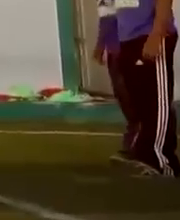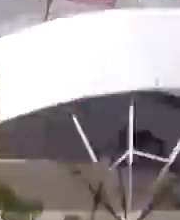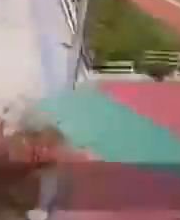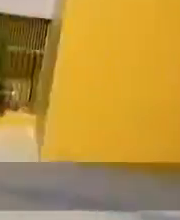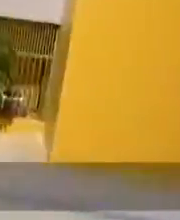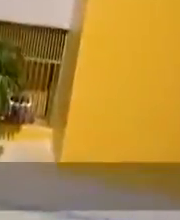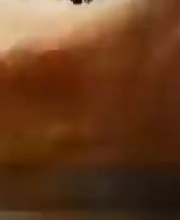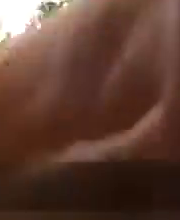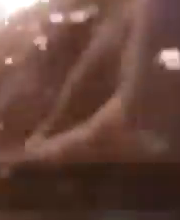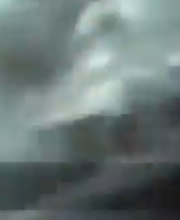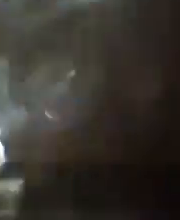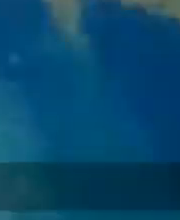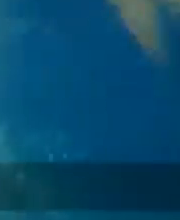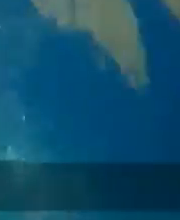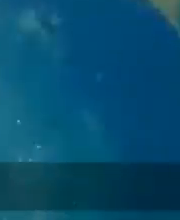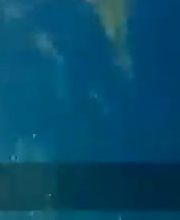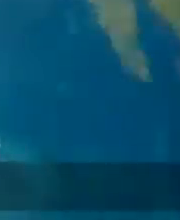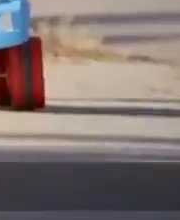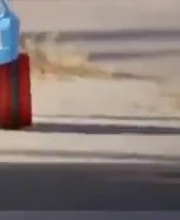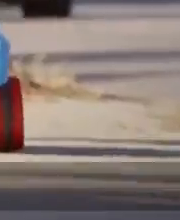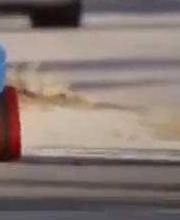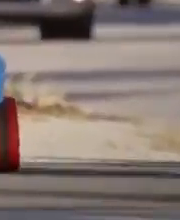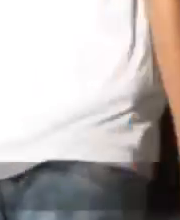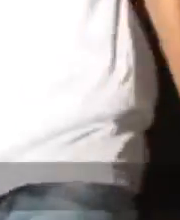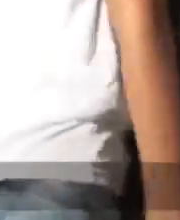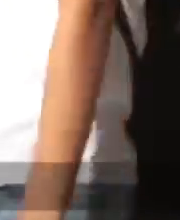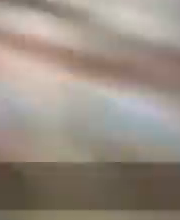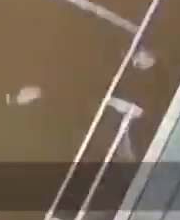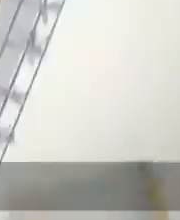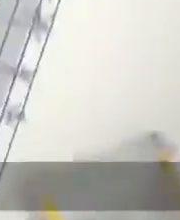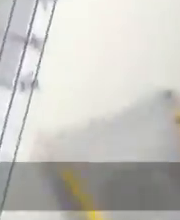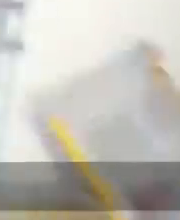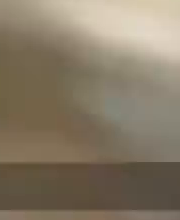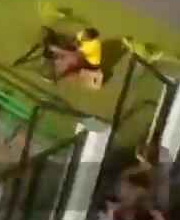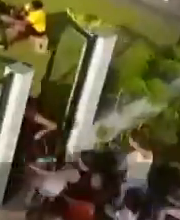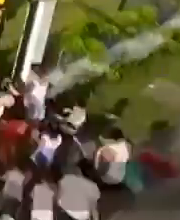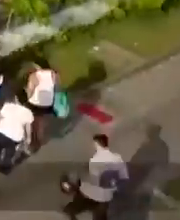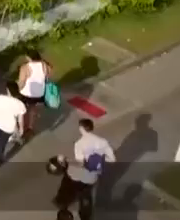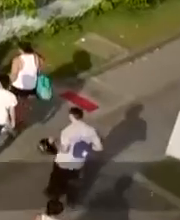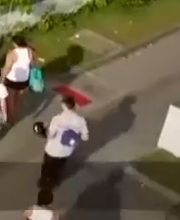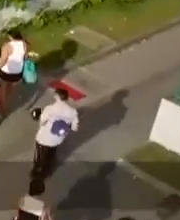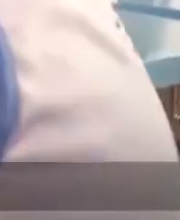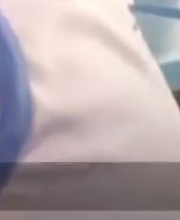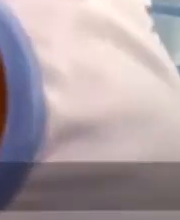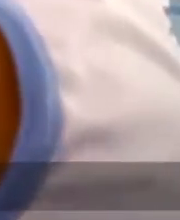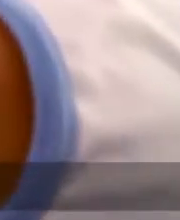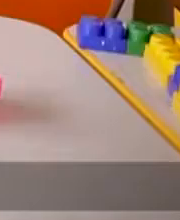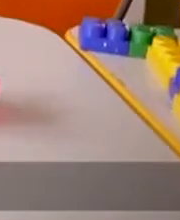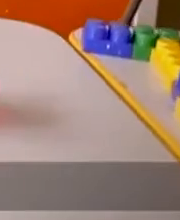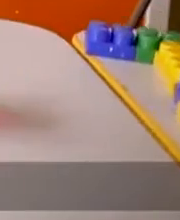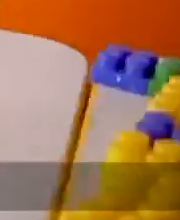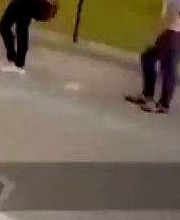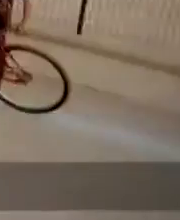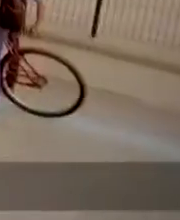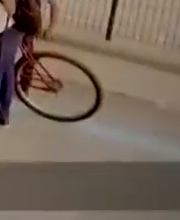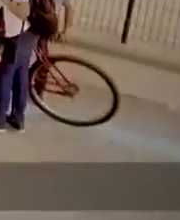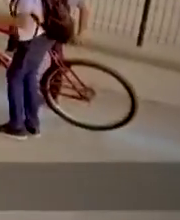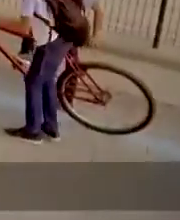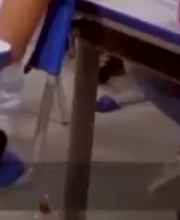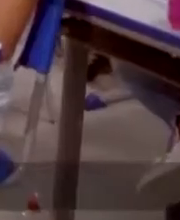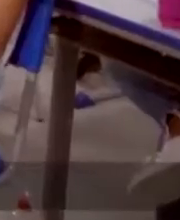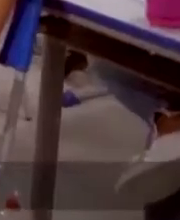Avançar no social para um futuro mais certo e seguro em Fortaleza. Educação infantil de tempo integral.